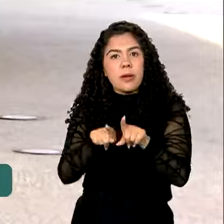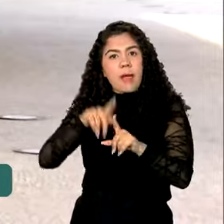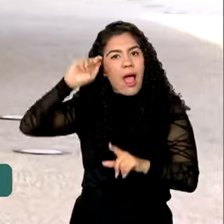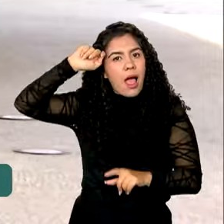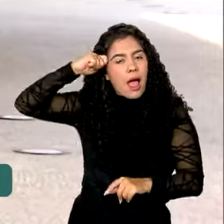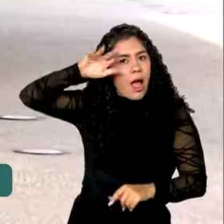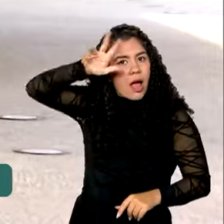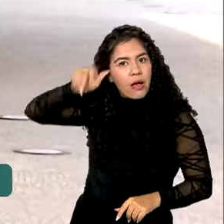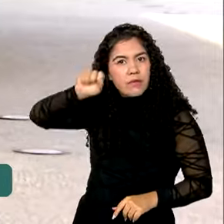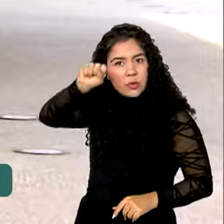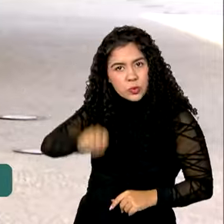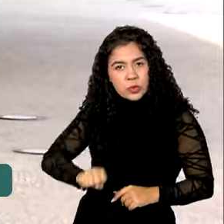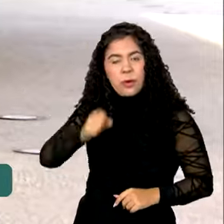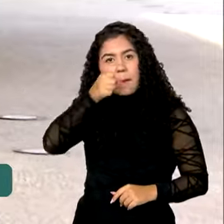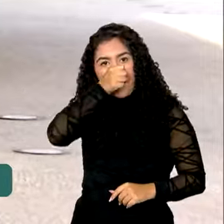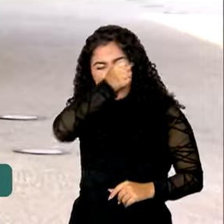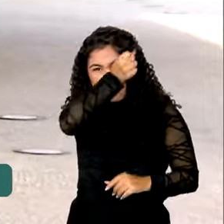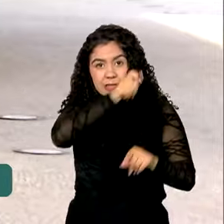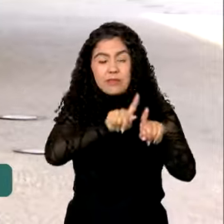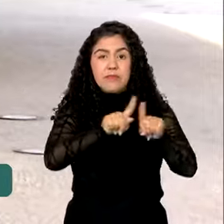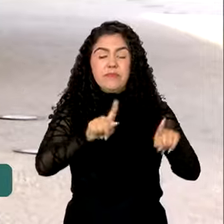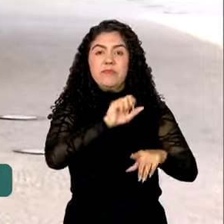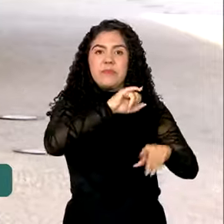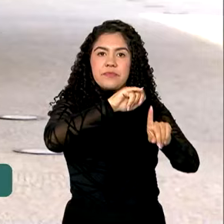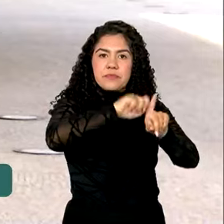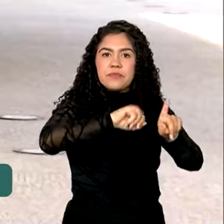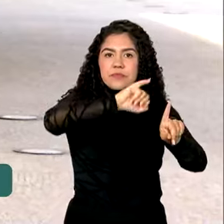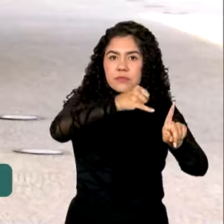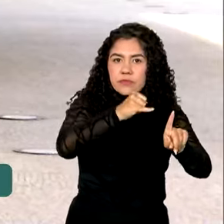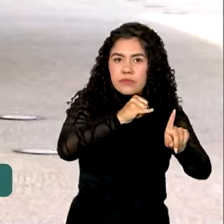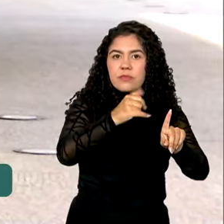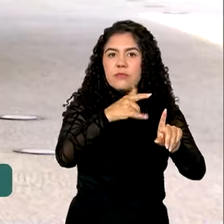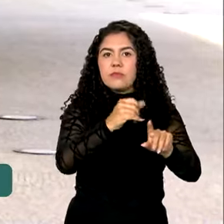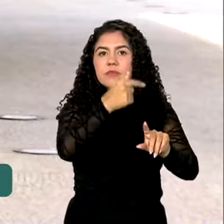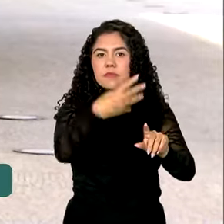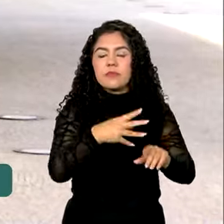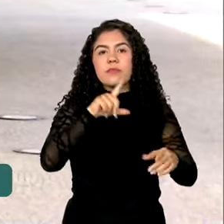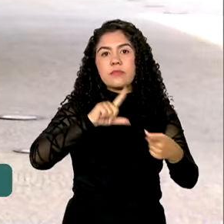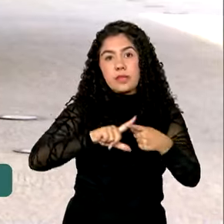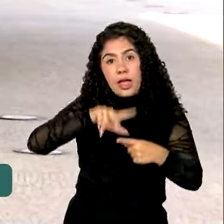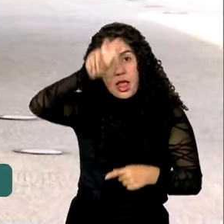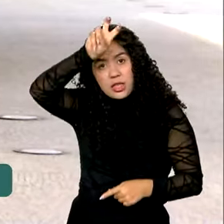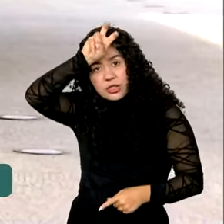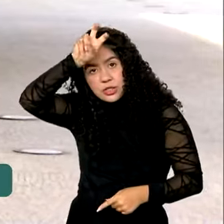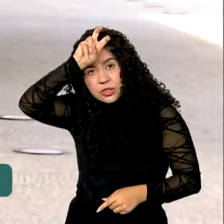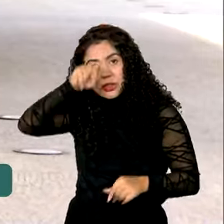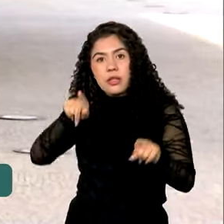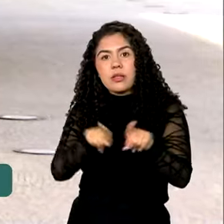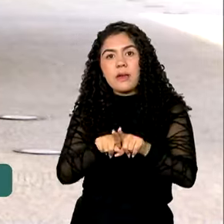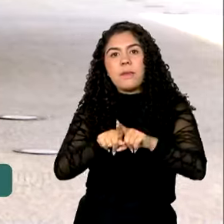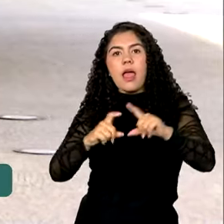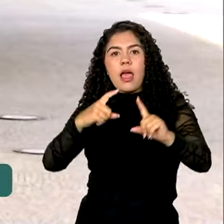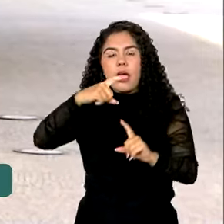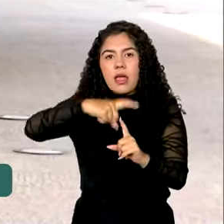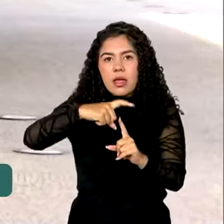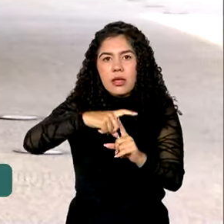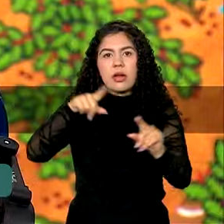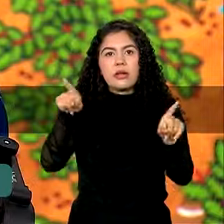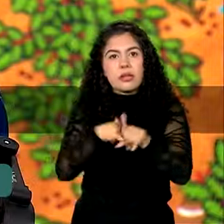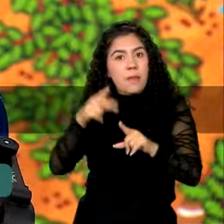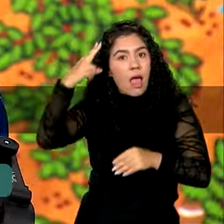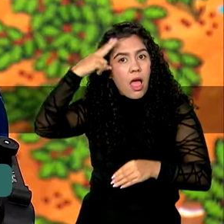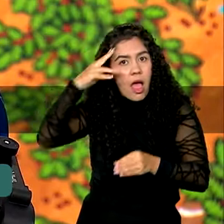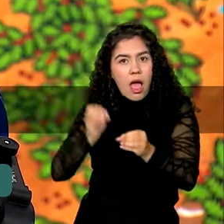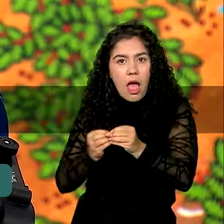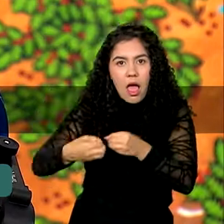em janeiro de 2024 passou a contar com Egito, Etiópia, Arábia Saudita, Irã e Emirados Árabes Unidos.